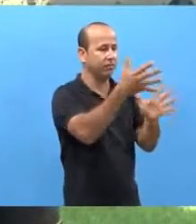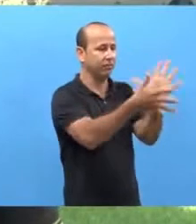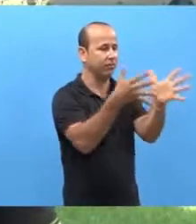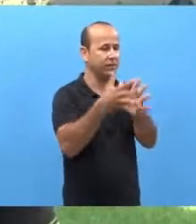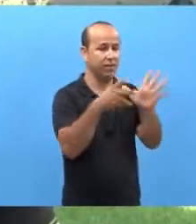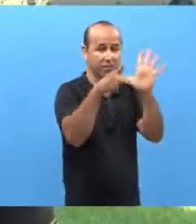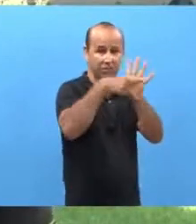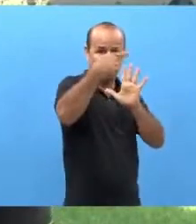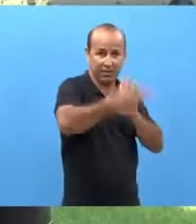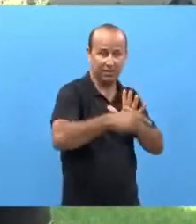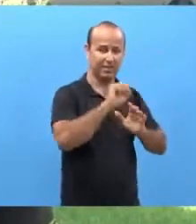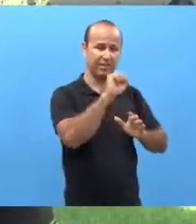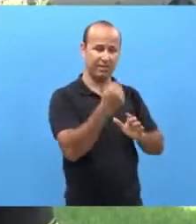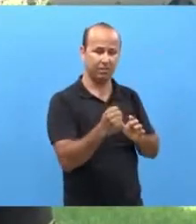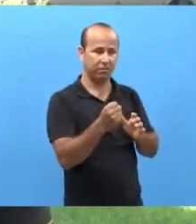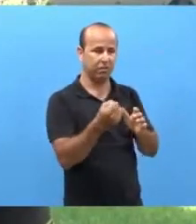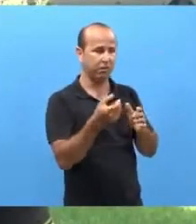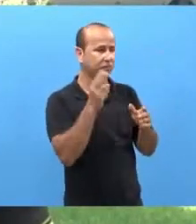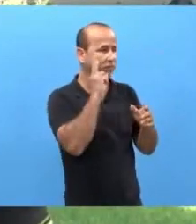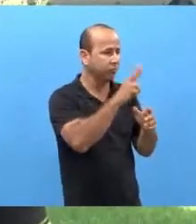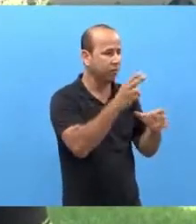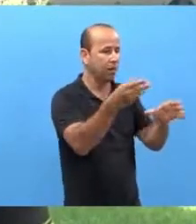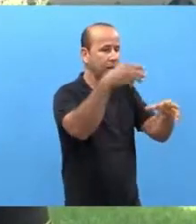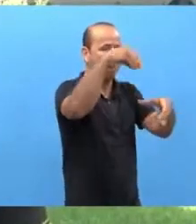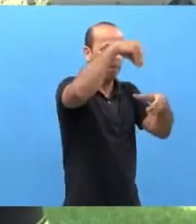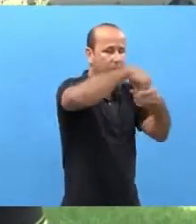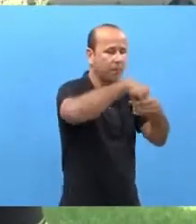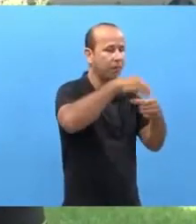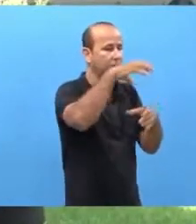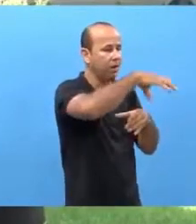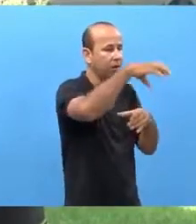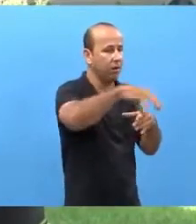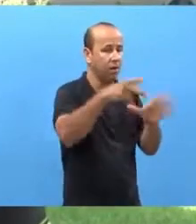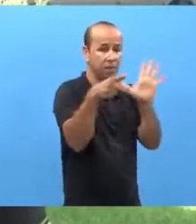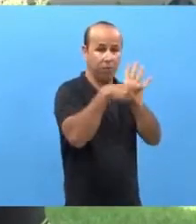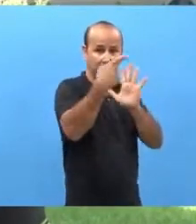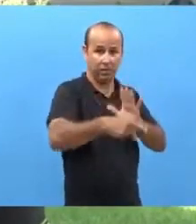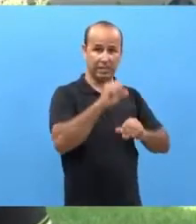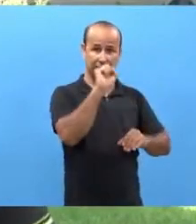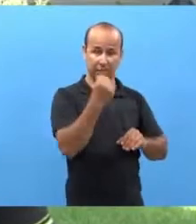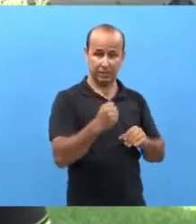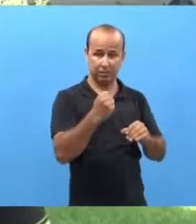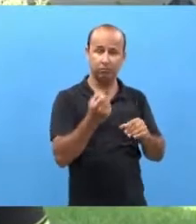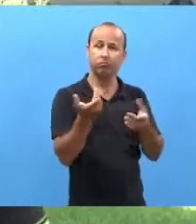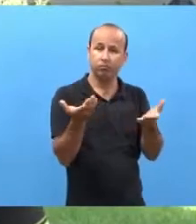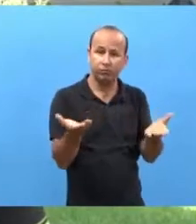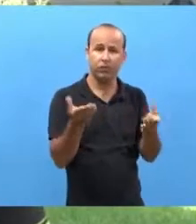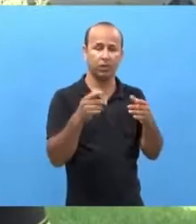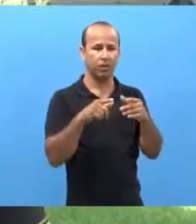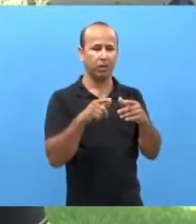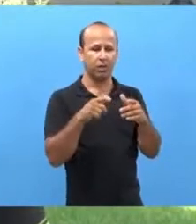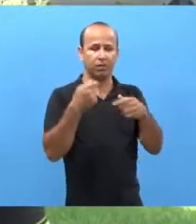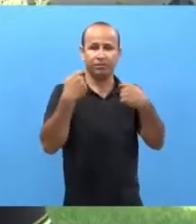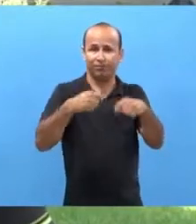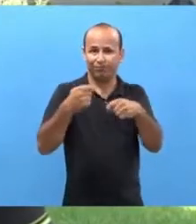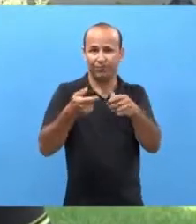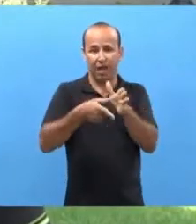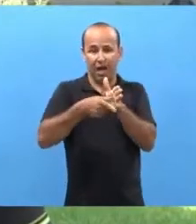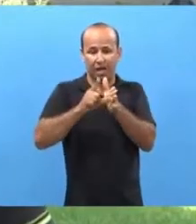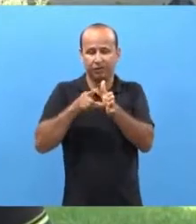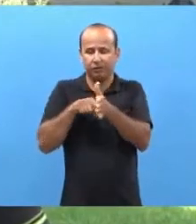basicamente com as variedades do falar sergipano e com coisas muito concretas da realidade no estado de Sergipe.